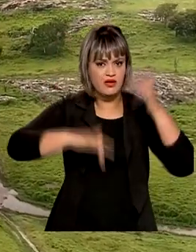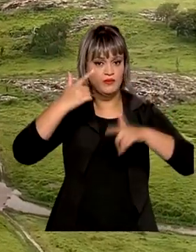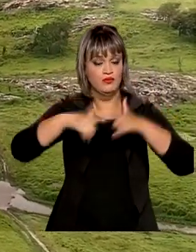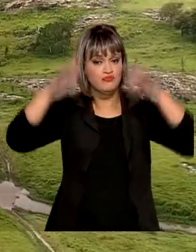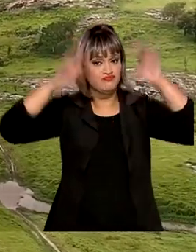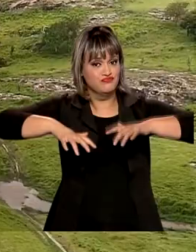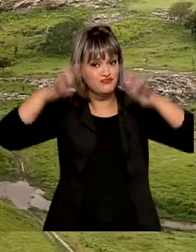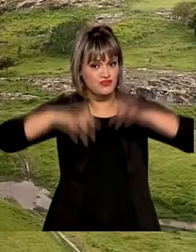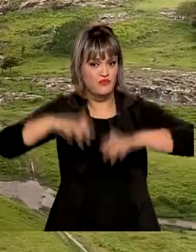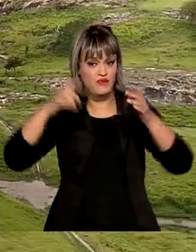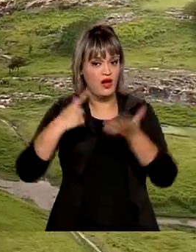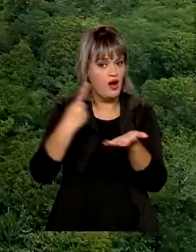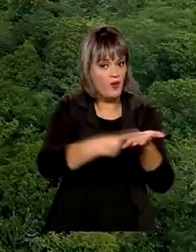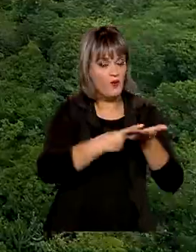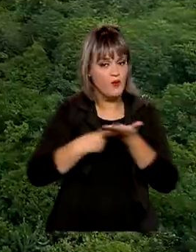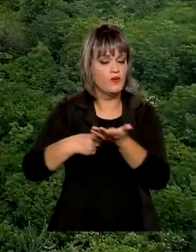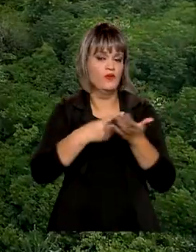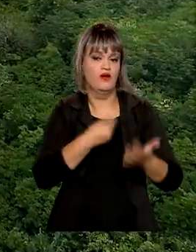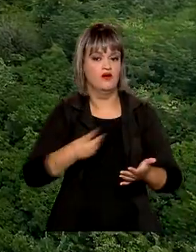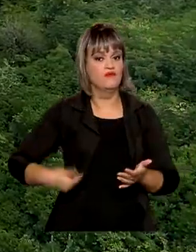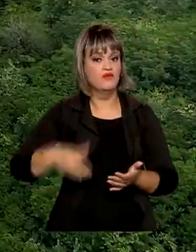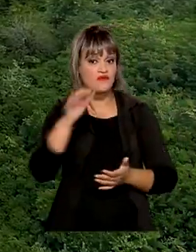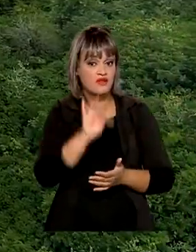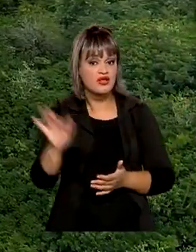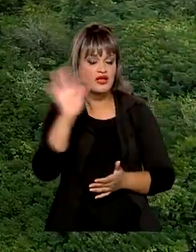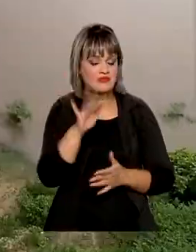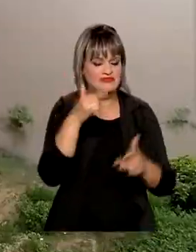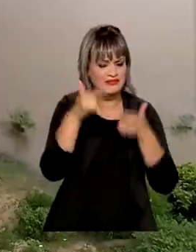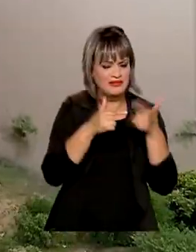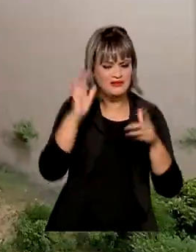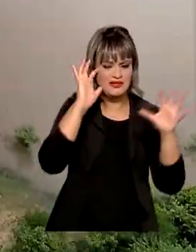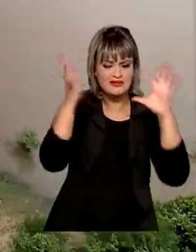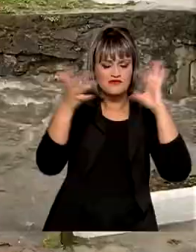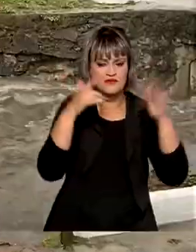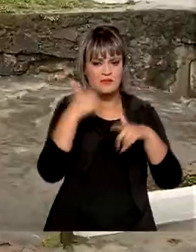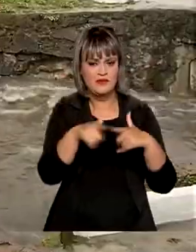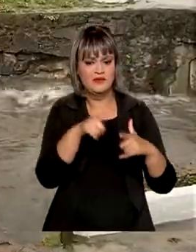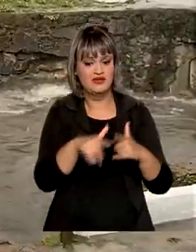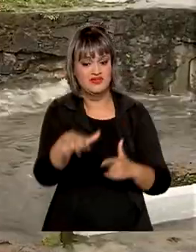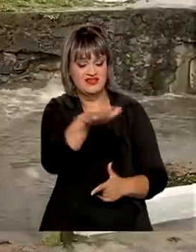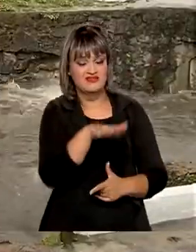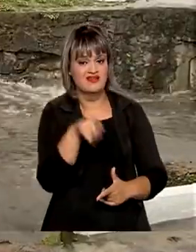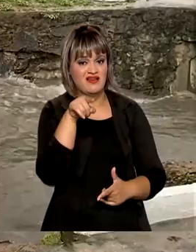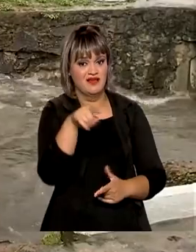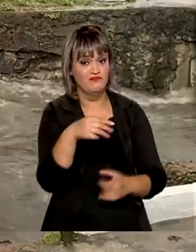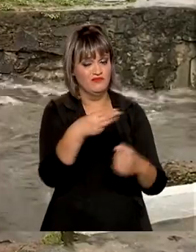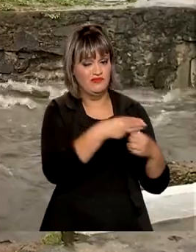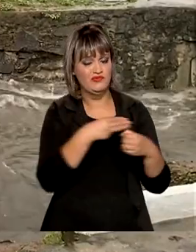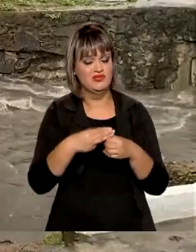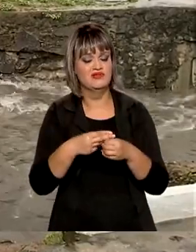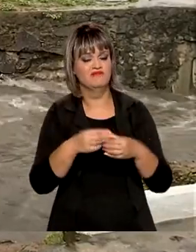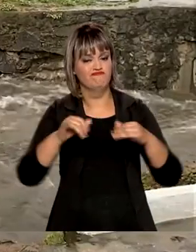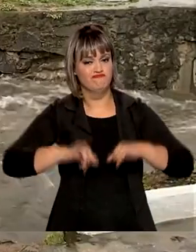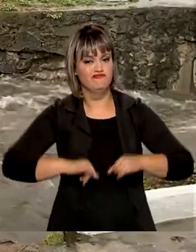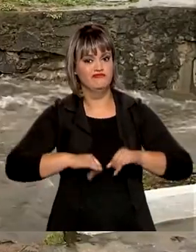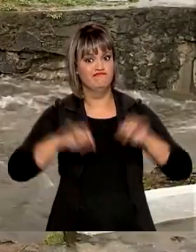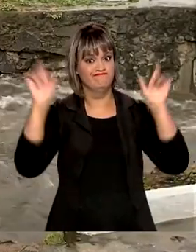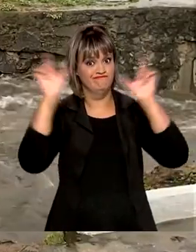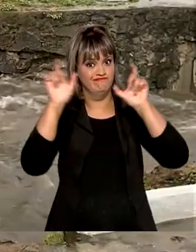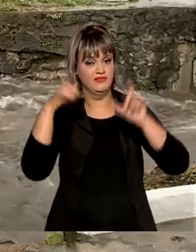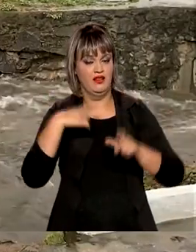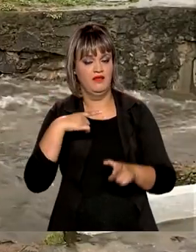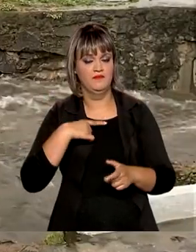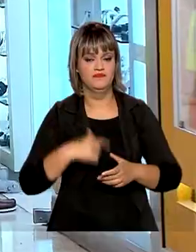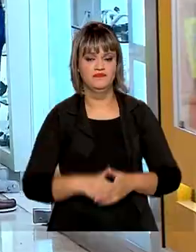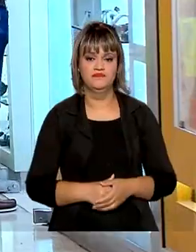temporais. Força-tarefa do governo federal trabalha para minimizar os impactos nos municípios que estão em estado de